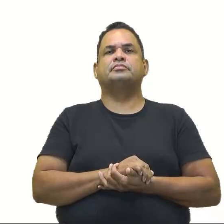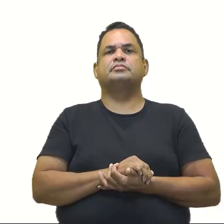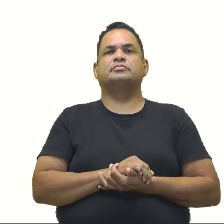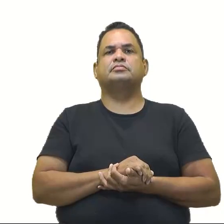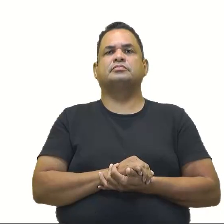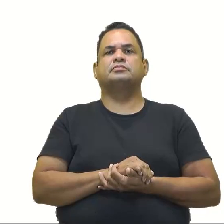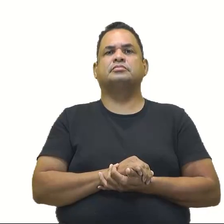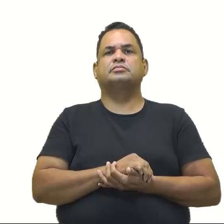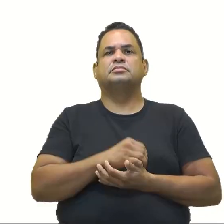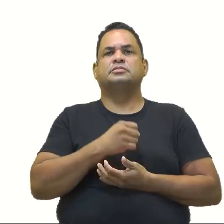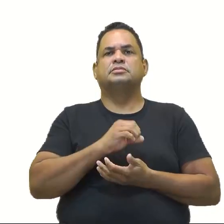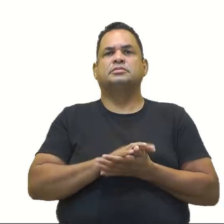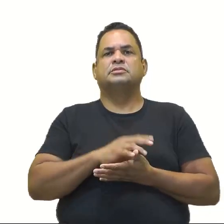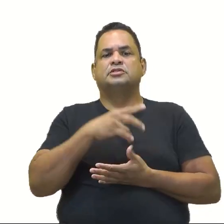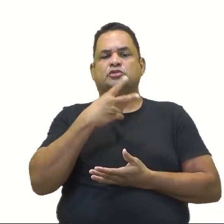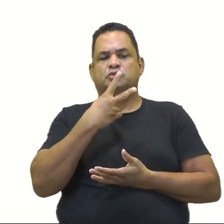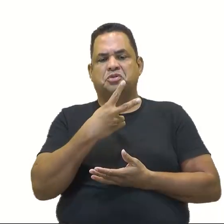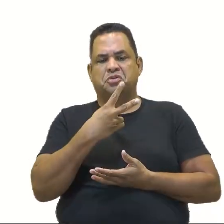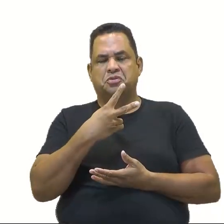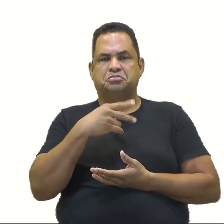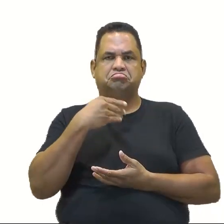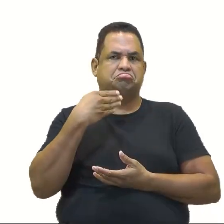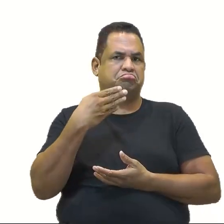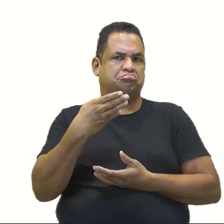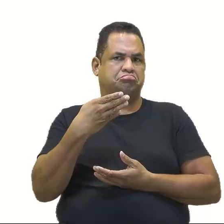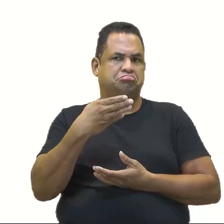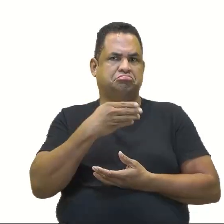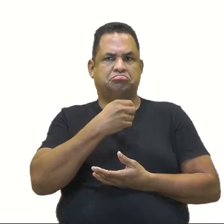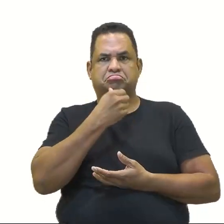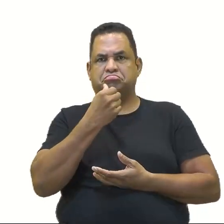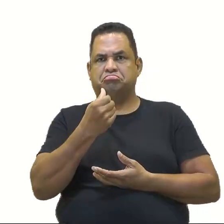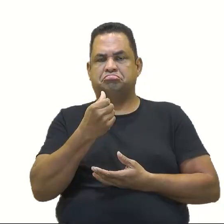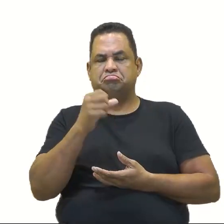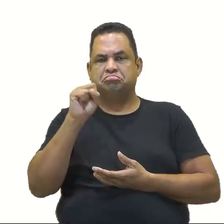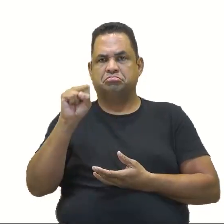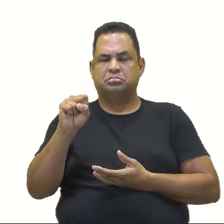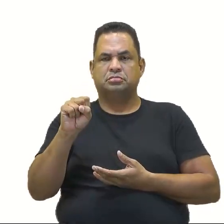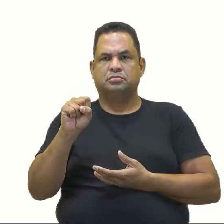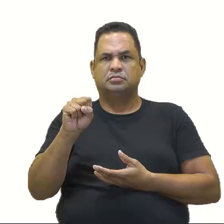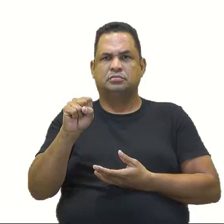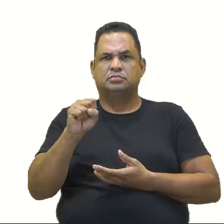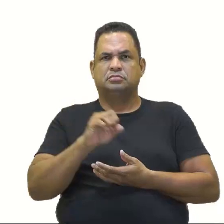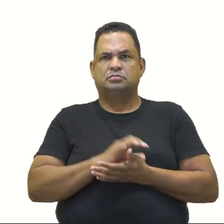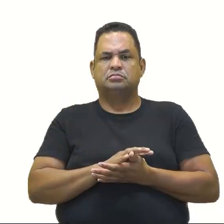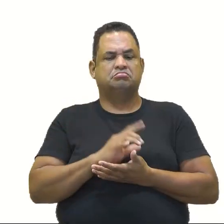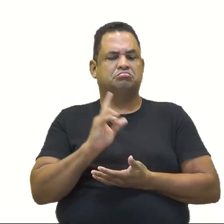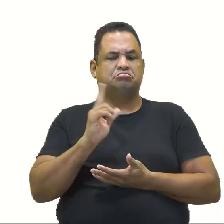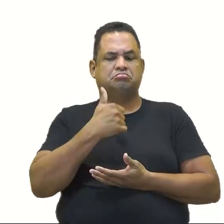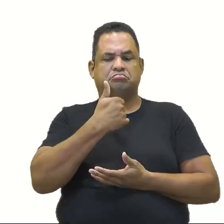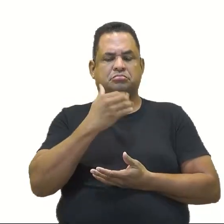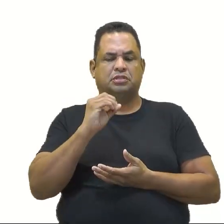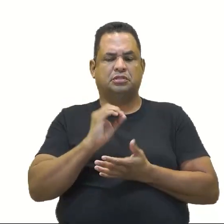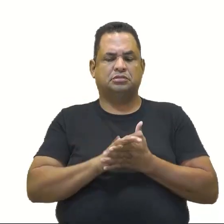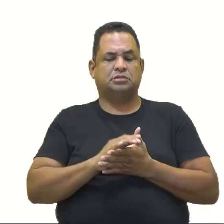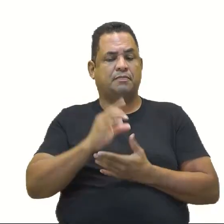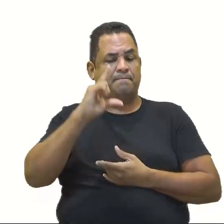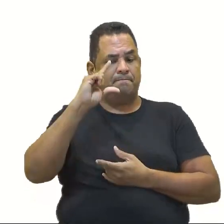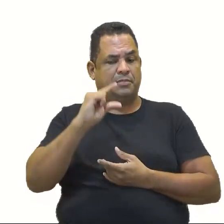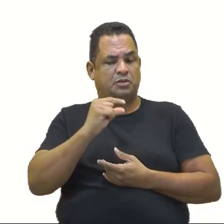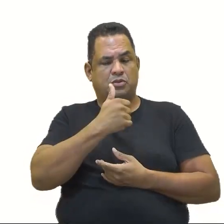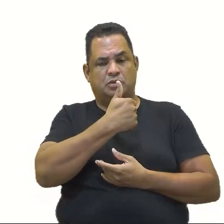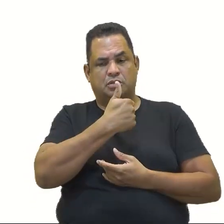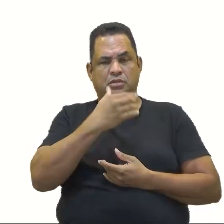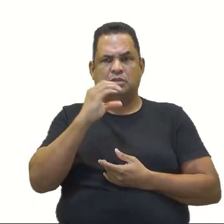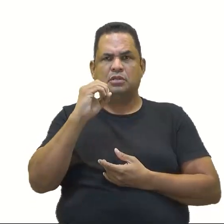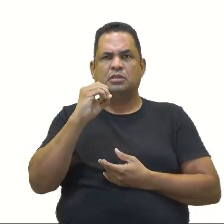número par, então é 2, 4, 6 e 8. O 10 não faz parte porque é menor que 10. E o